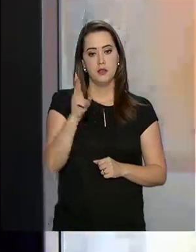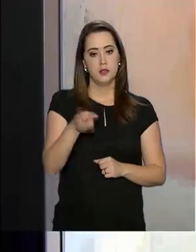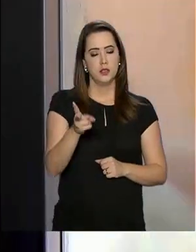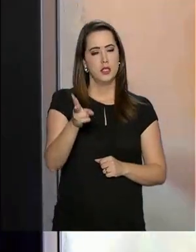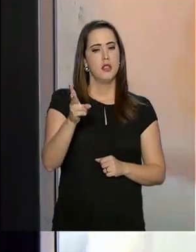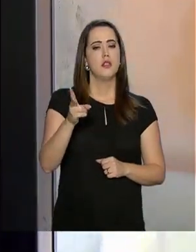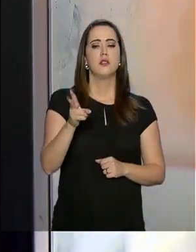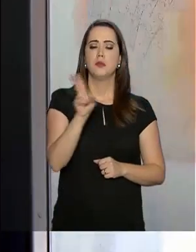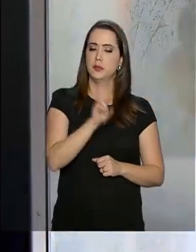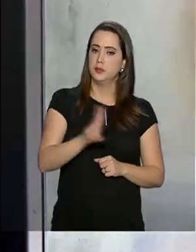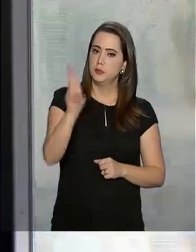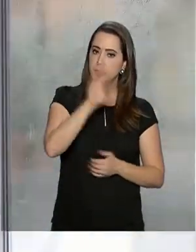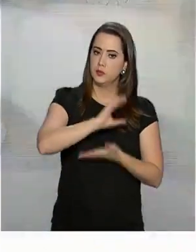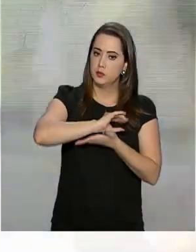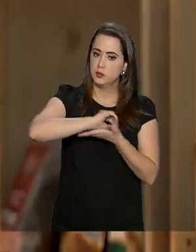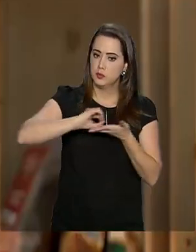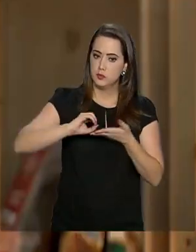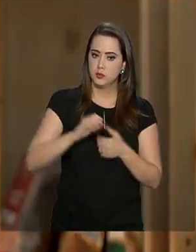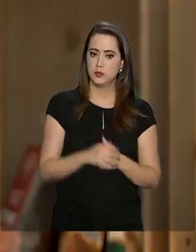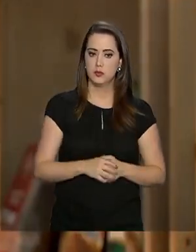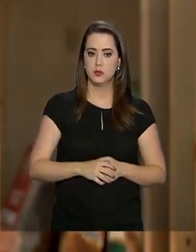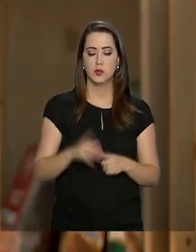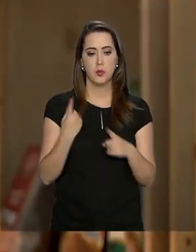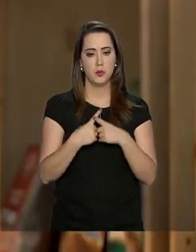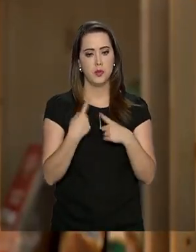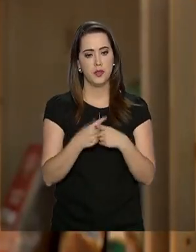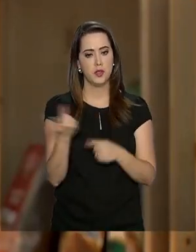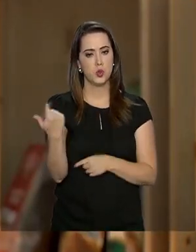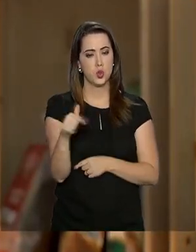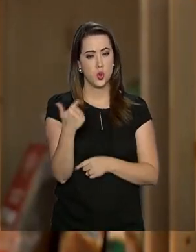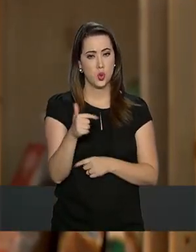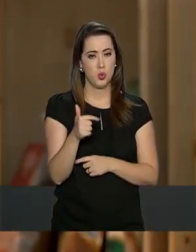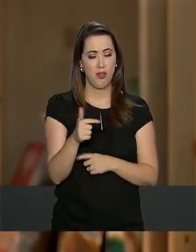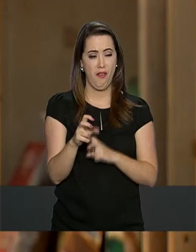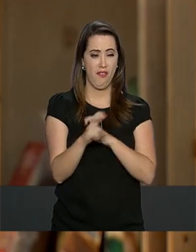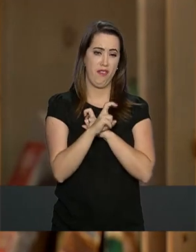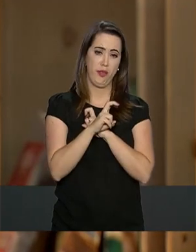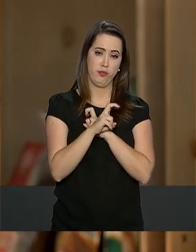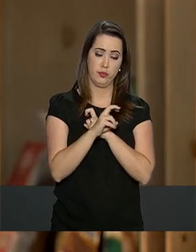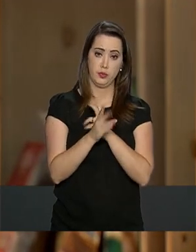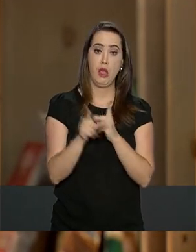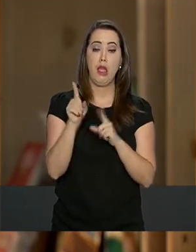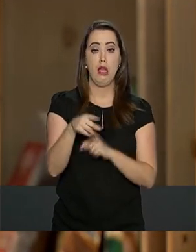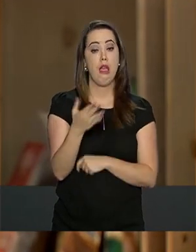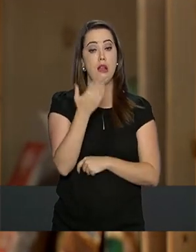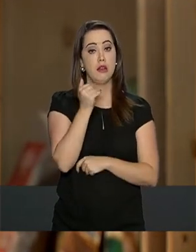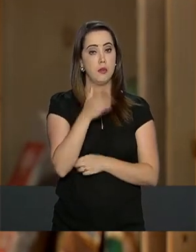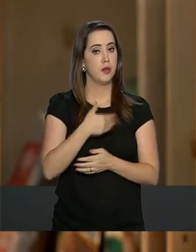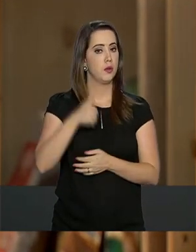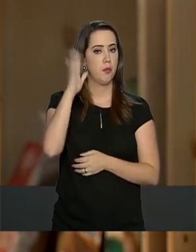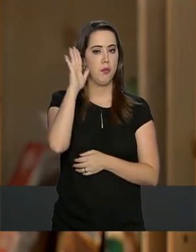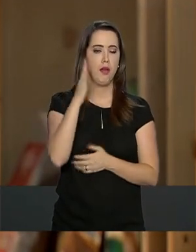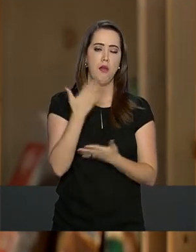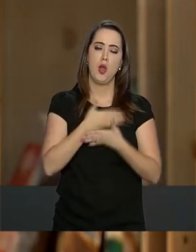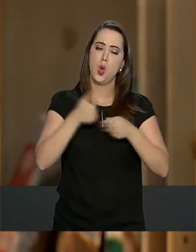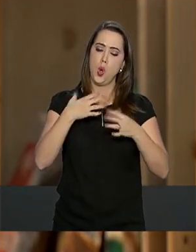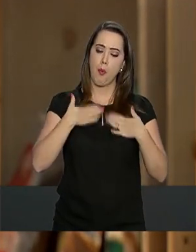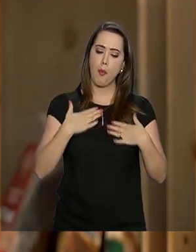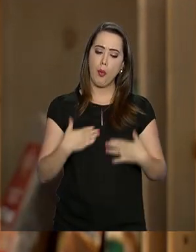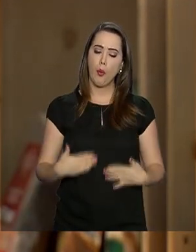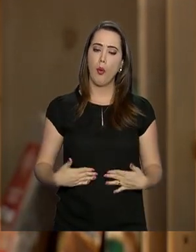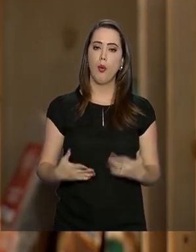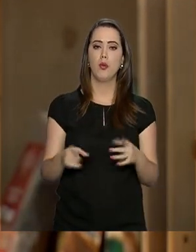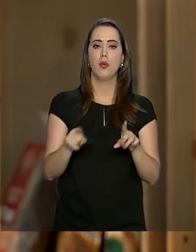antigo de produtos orgânicos. Além do fato de não terem agrotóxicos, são alimentos que têm o maior teor de antioxidantes,